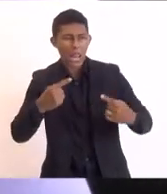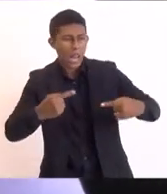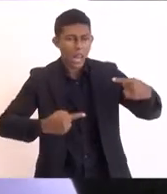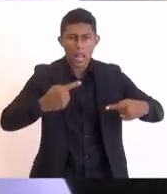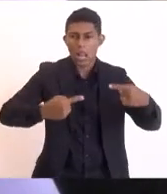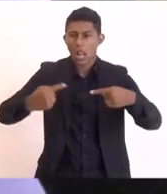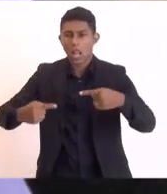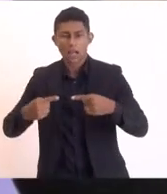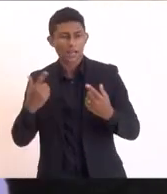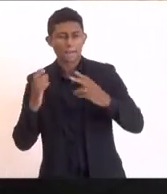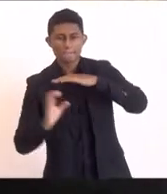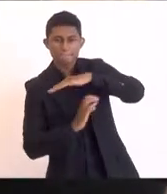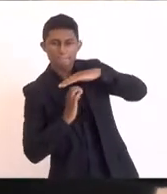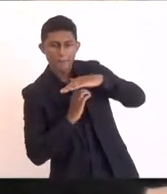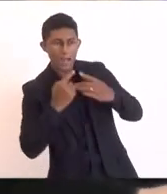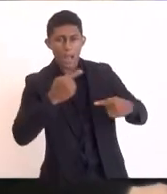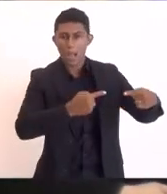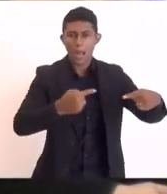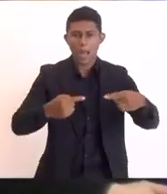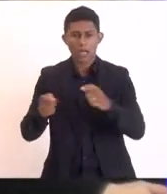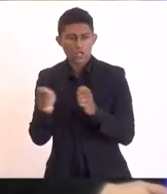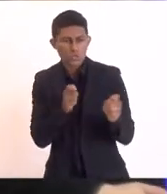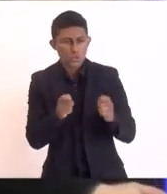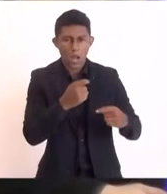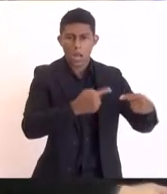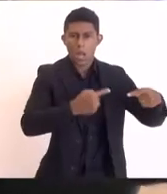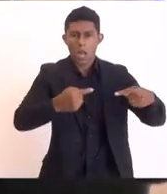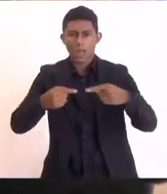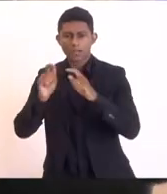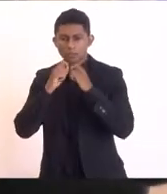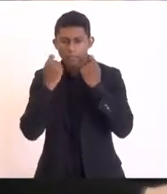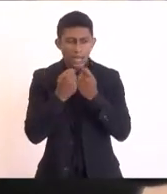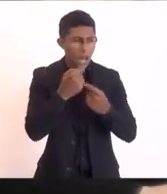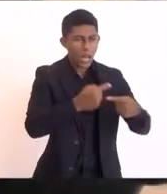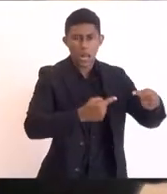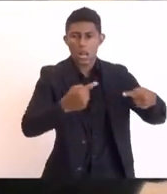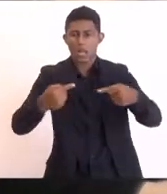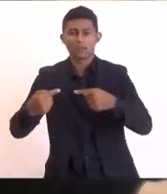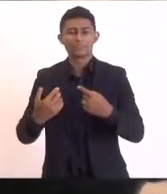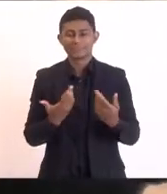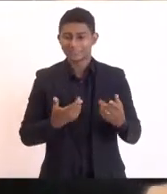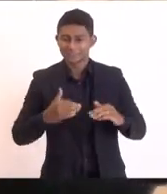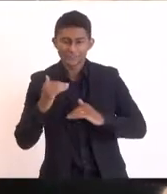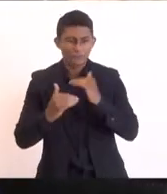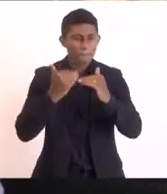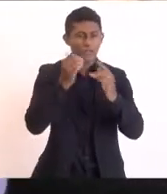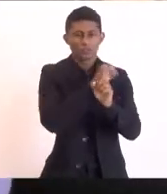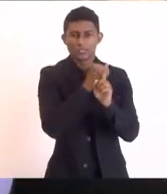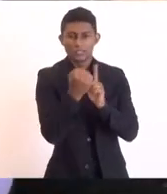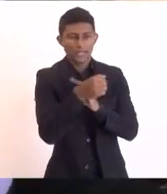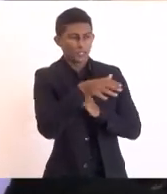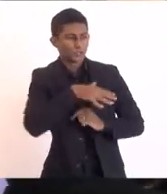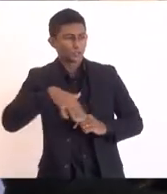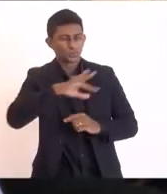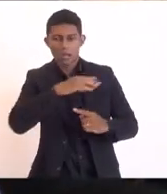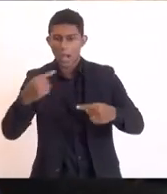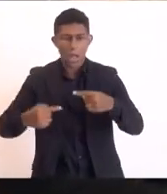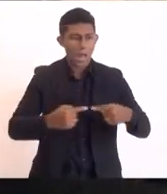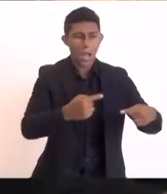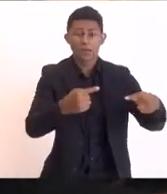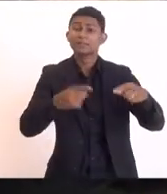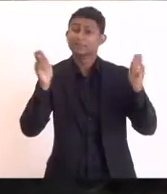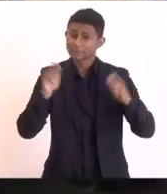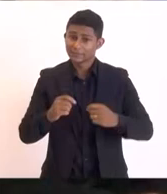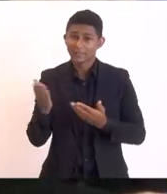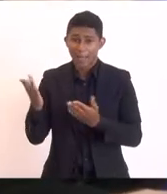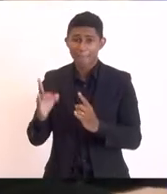discutir o micro negócio para discutir pequenas associações para discutir o desenvolvimento da sociedade como um todo e é